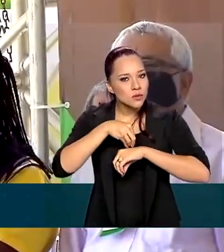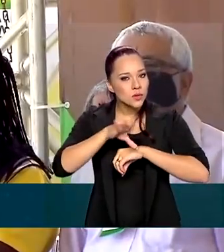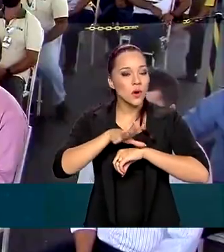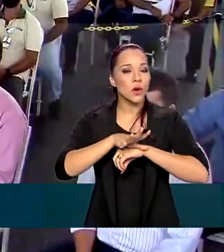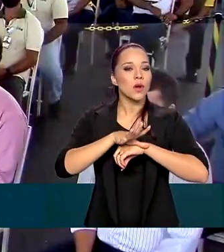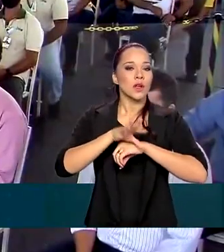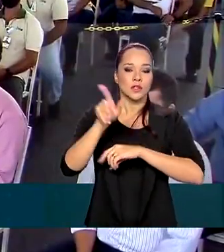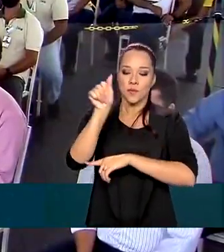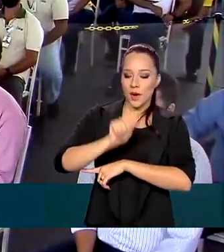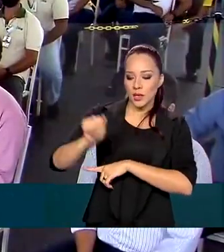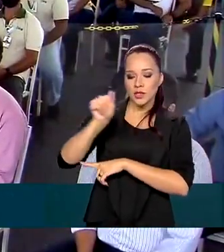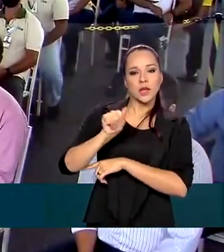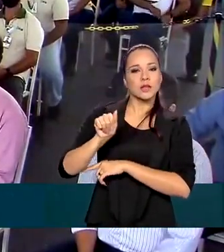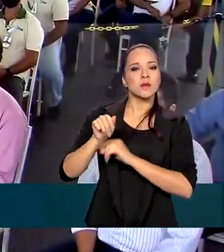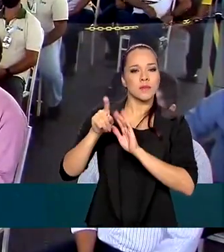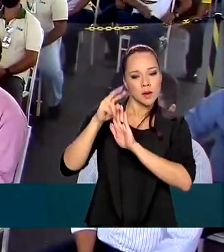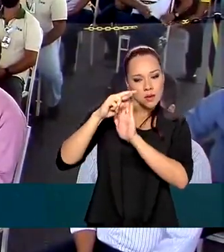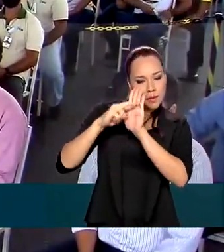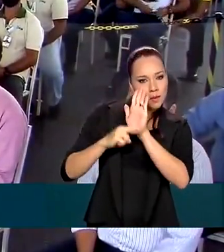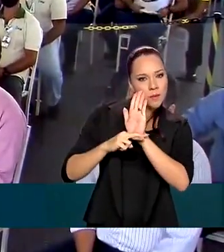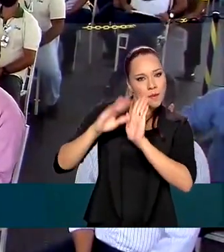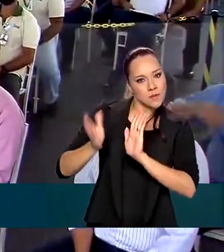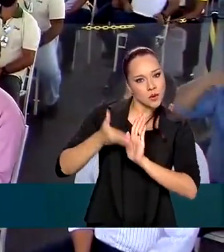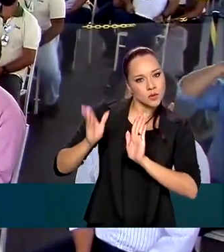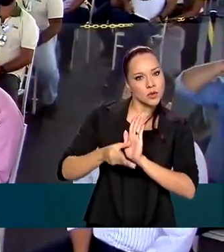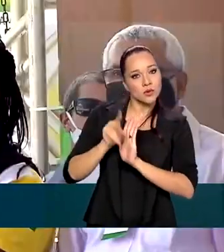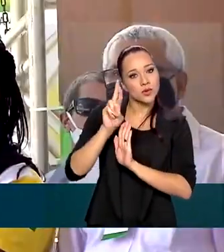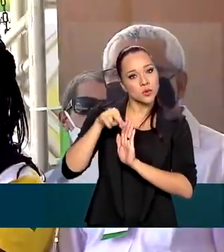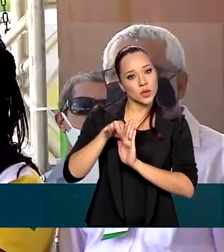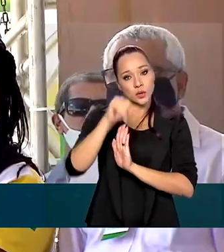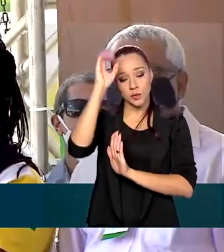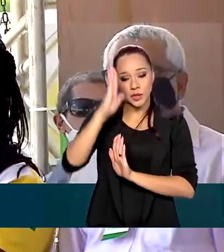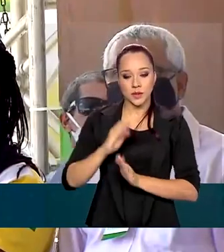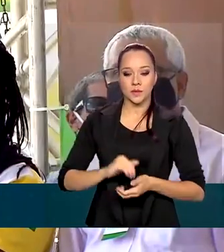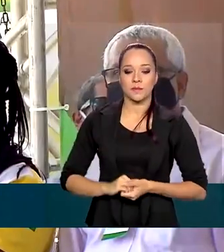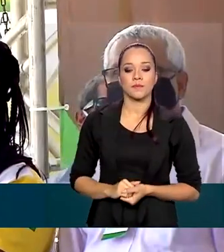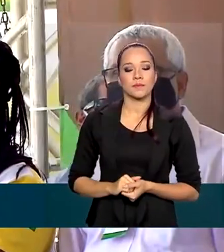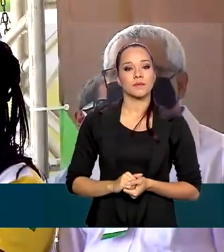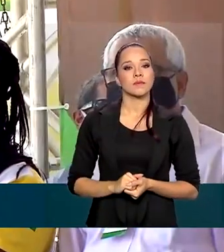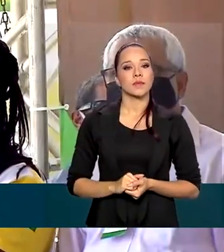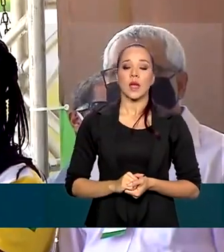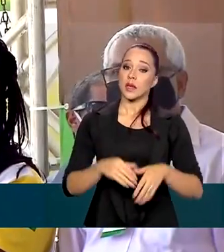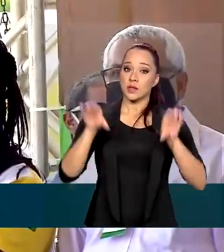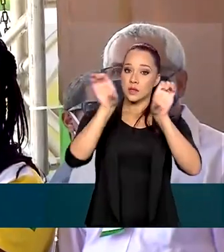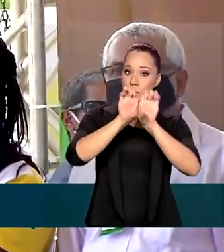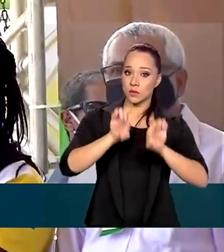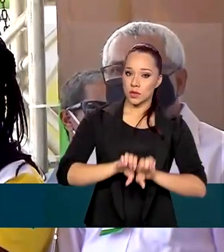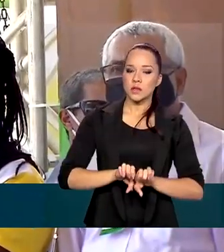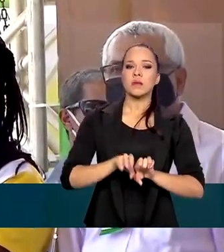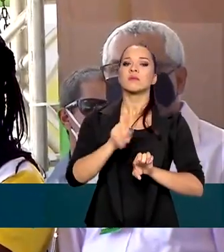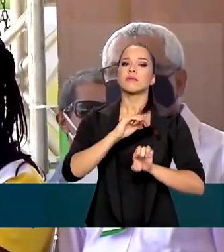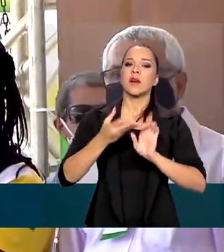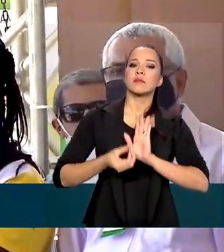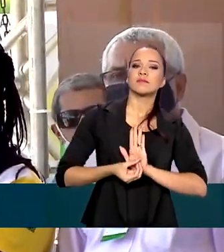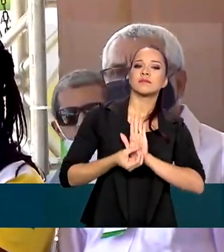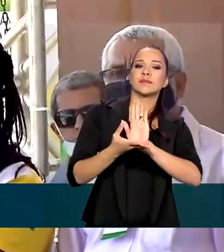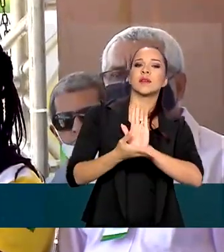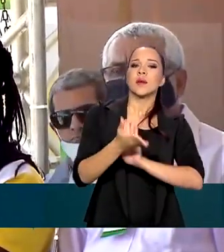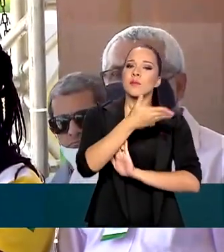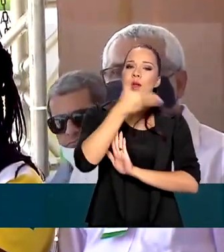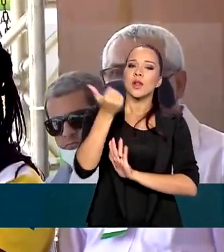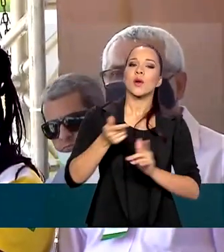uma agência para regular a produção de urânio no país. Tal estruturação irá prover melhores